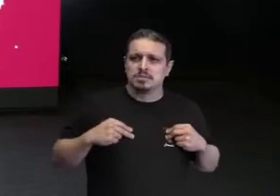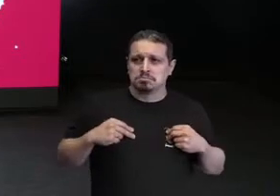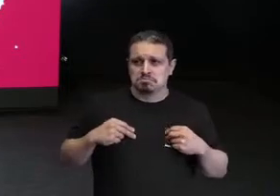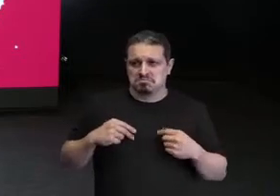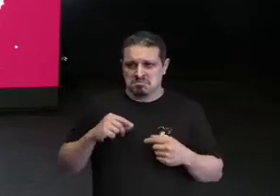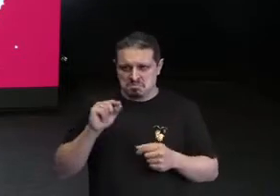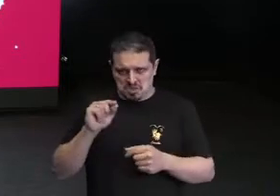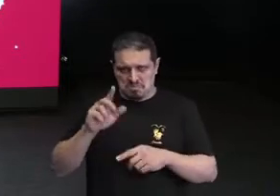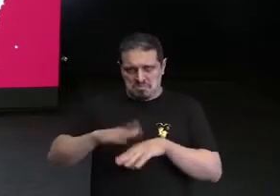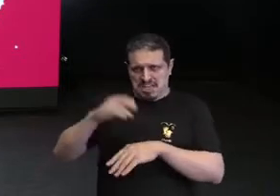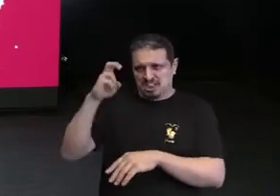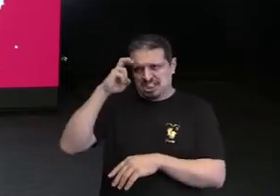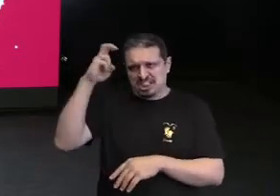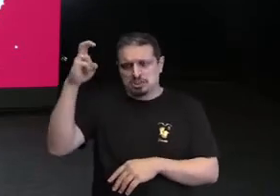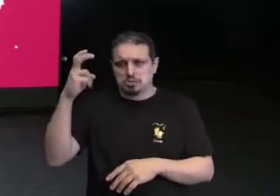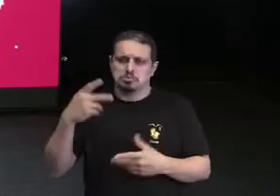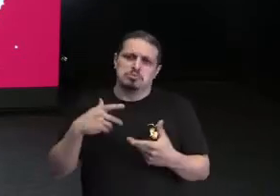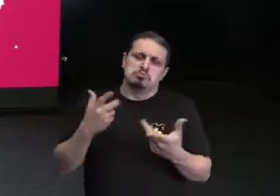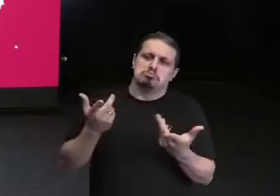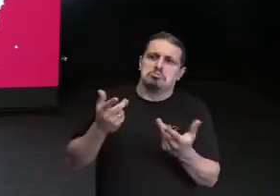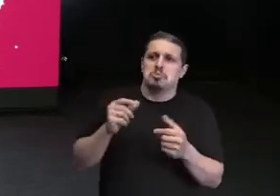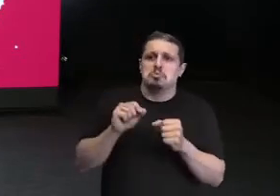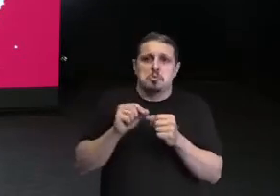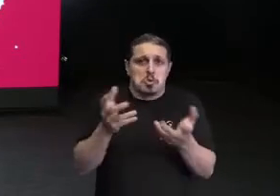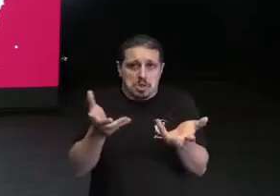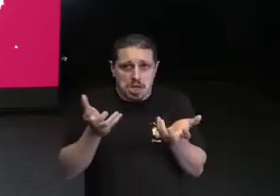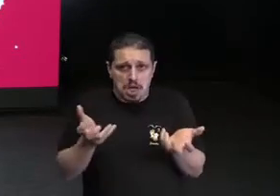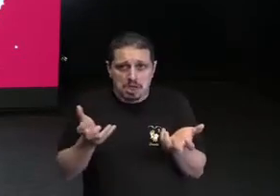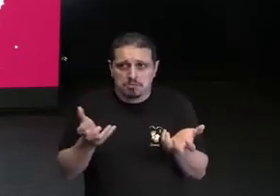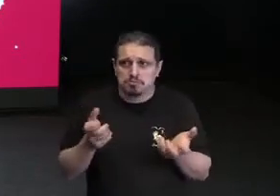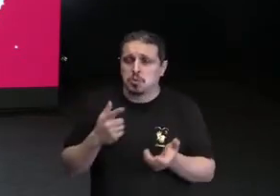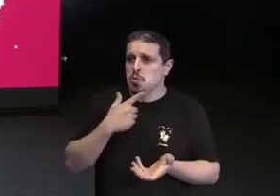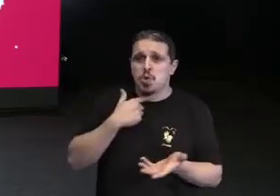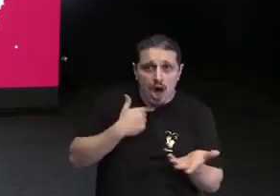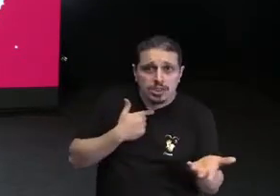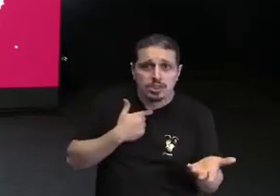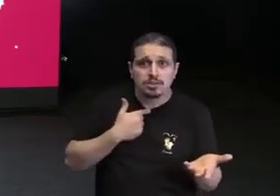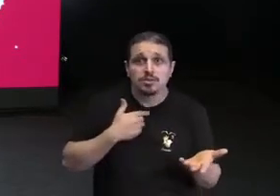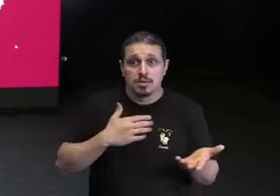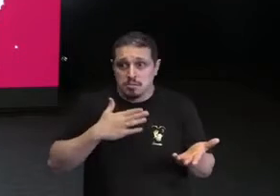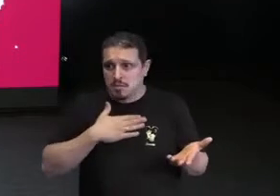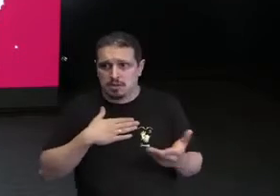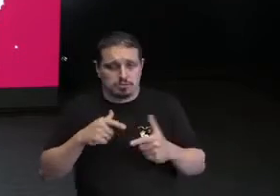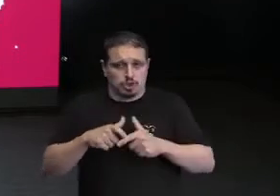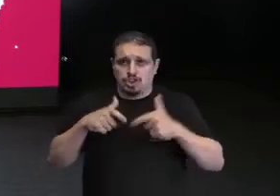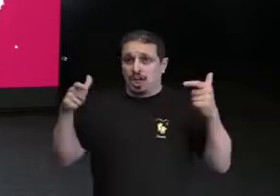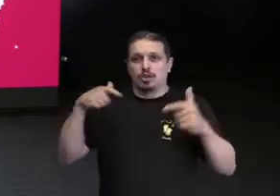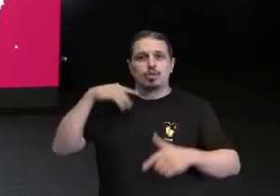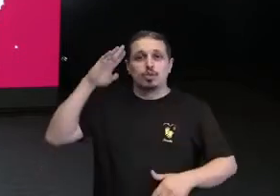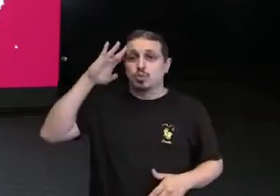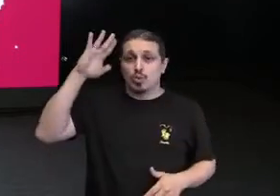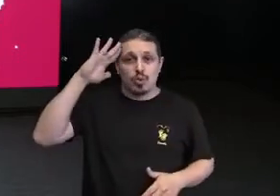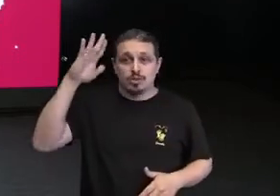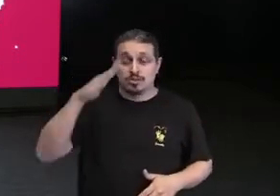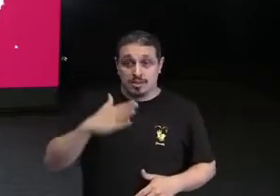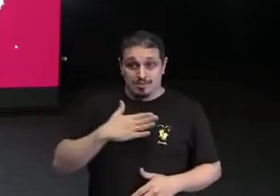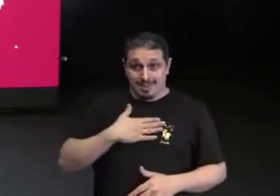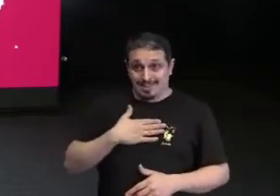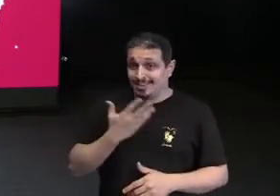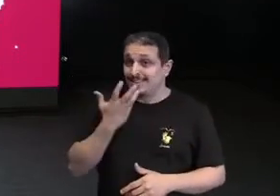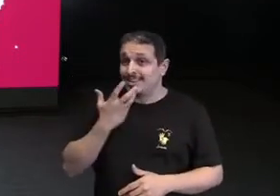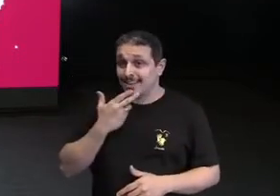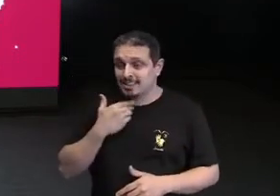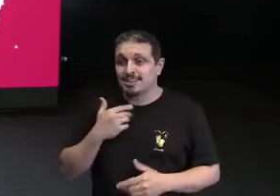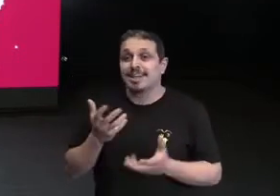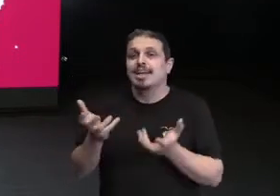conseguem aquilo que quer. E aí, o meu grande sonho sempre foi, desde criança, ser cineasta.